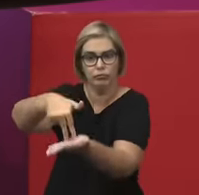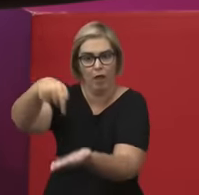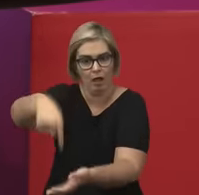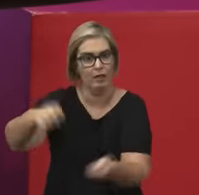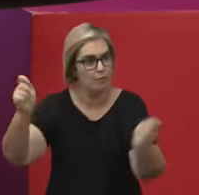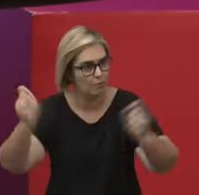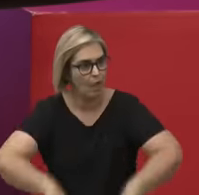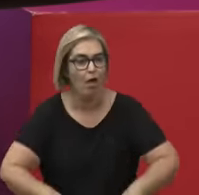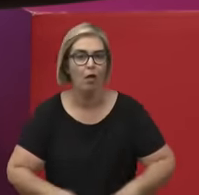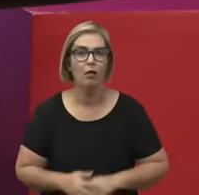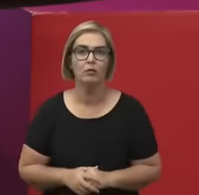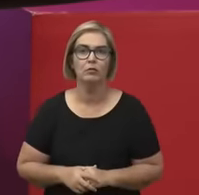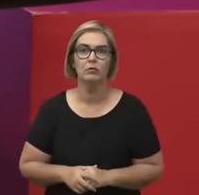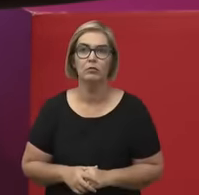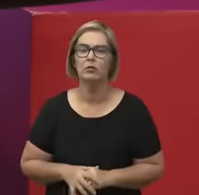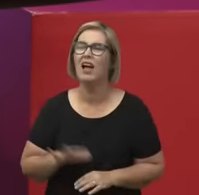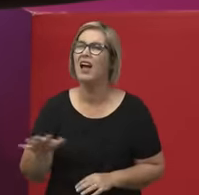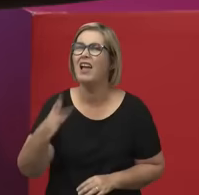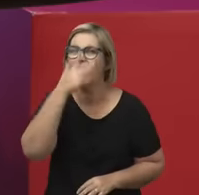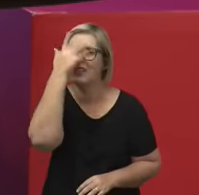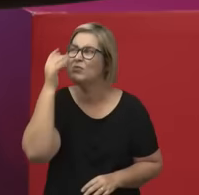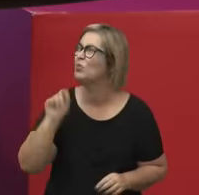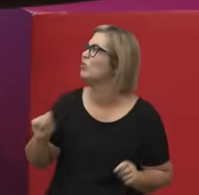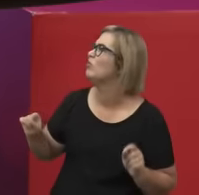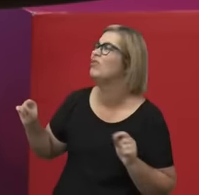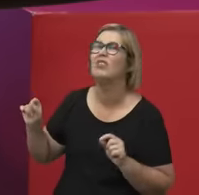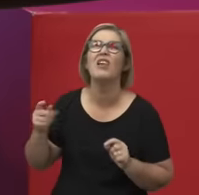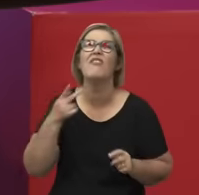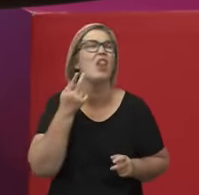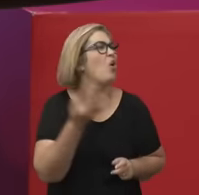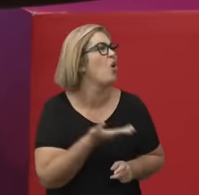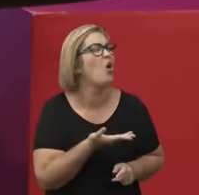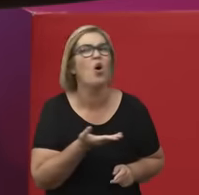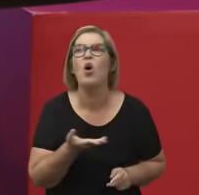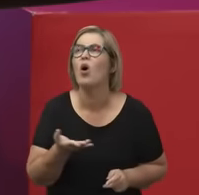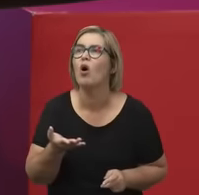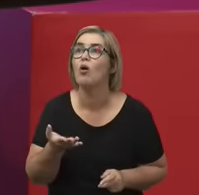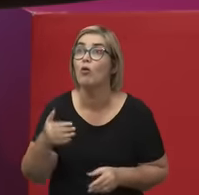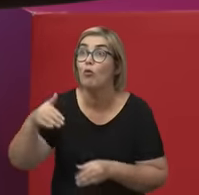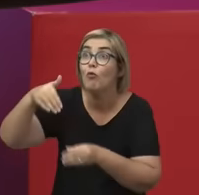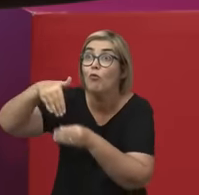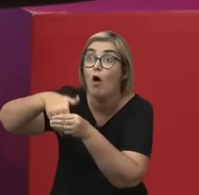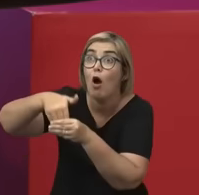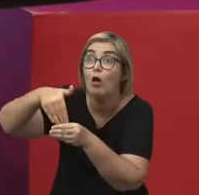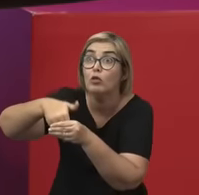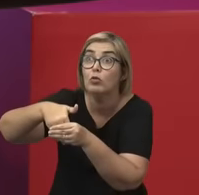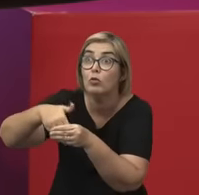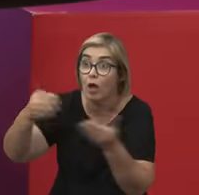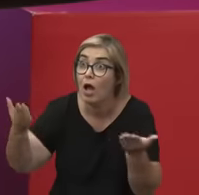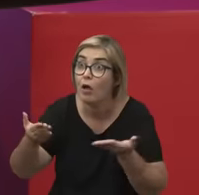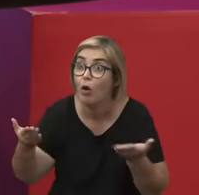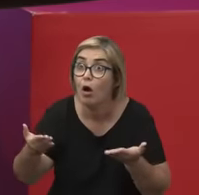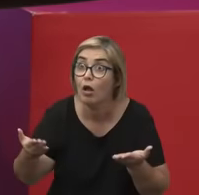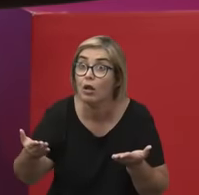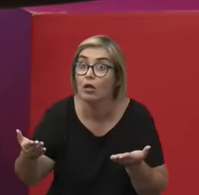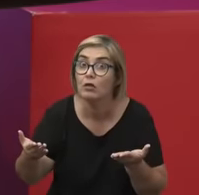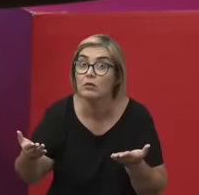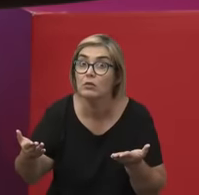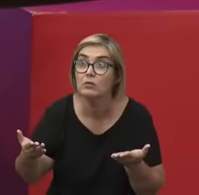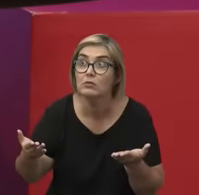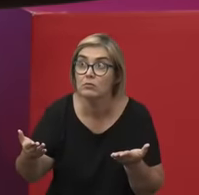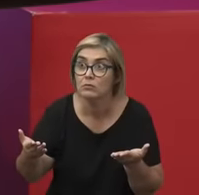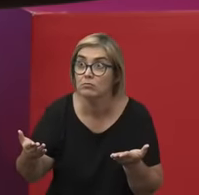aí a conversa é tal que ninguém entende, mas o que você está falando? Ela está falando o voto feminino está sendo votado e